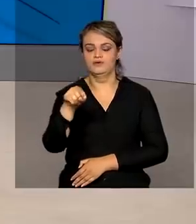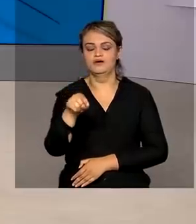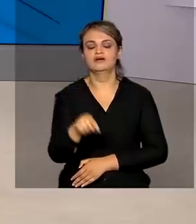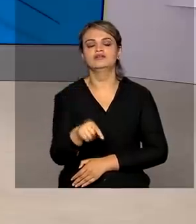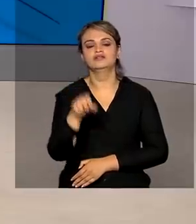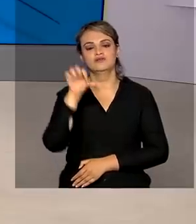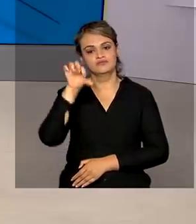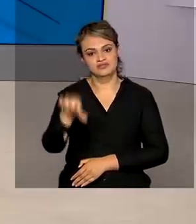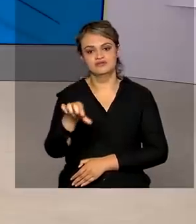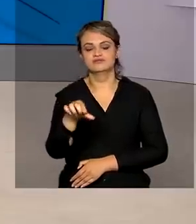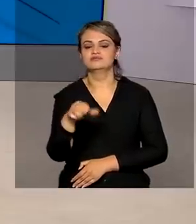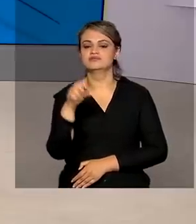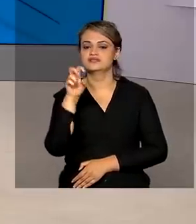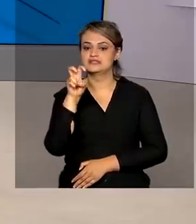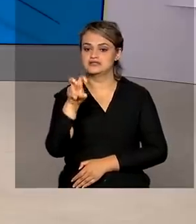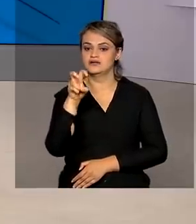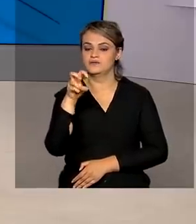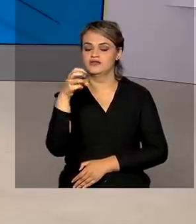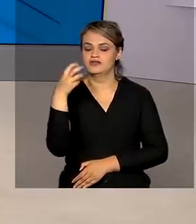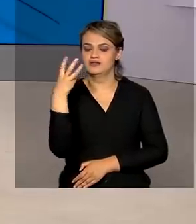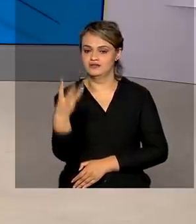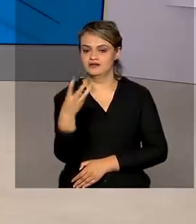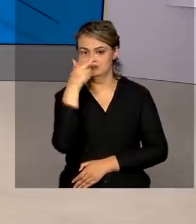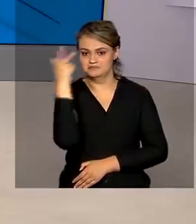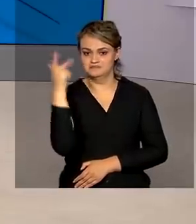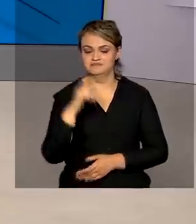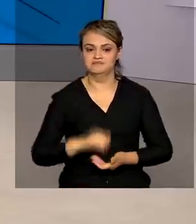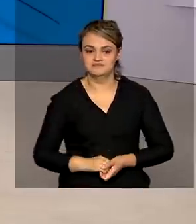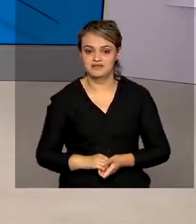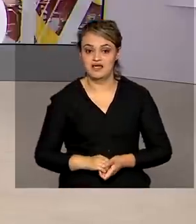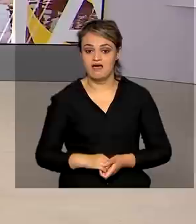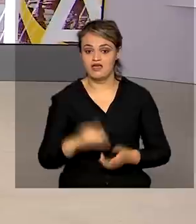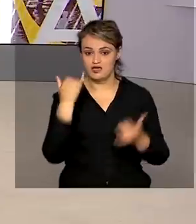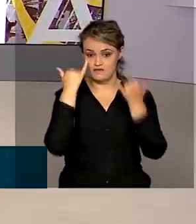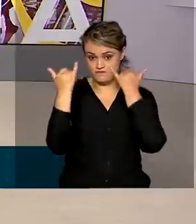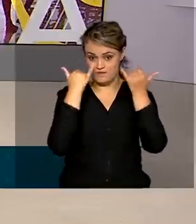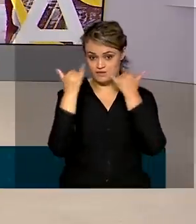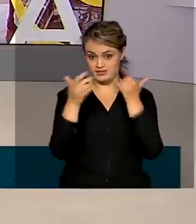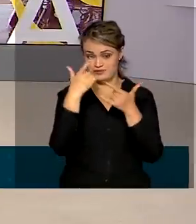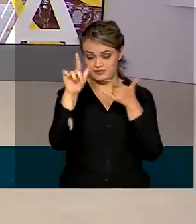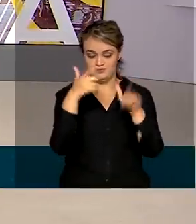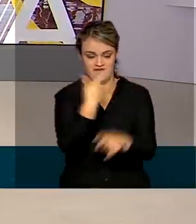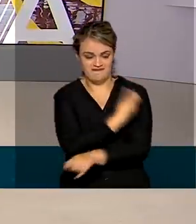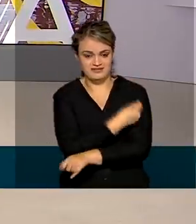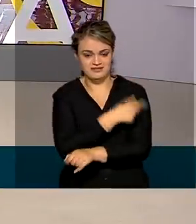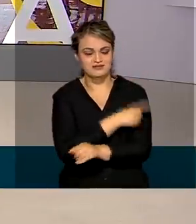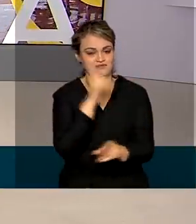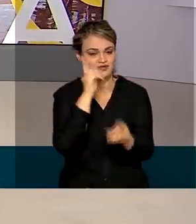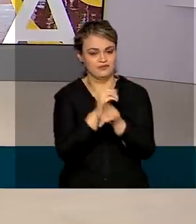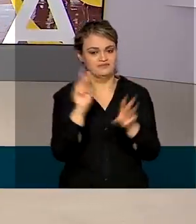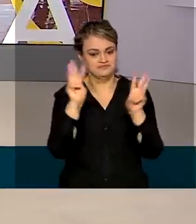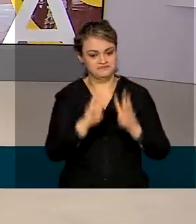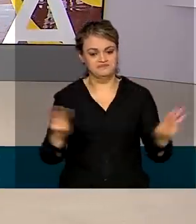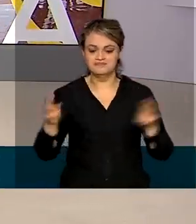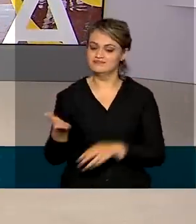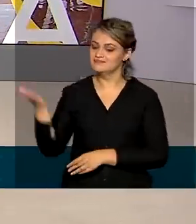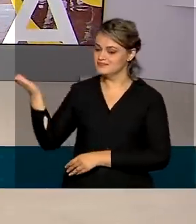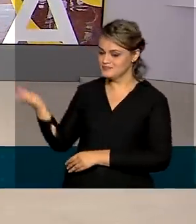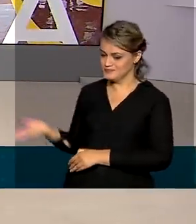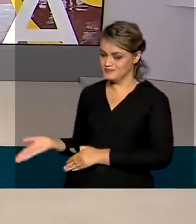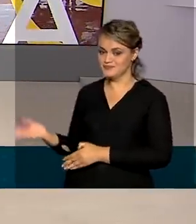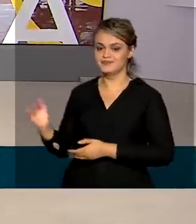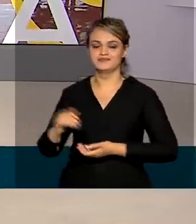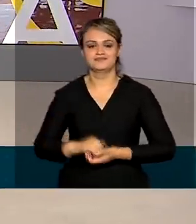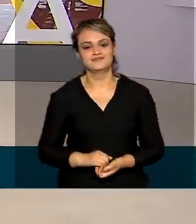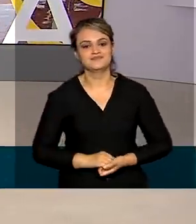.953 pessoas. E olha, lembrando que todas essas informações sobre vacinas você acompanha pelo